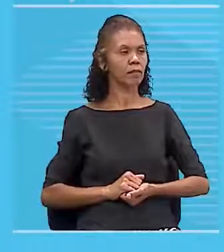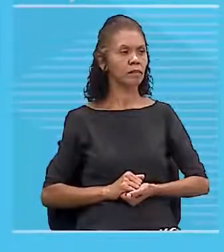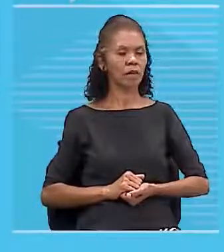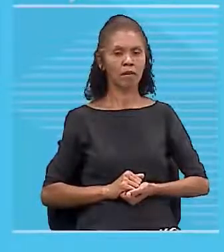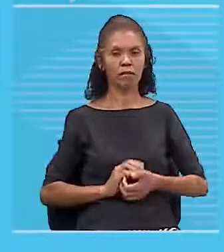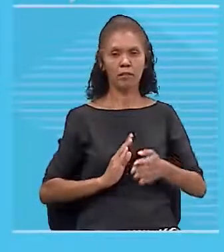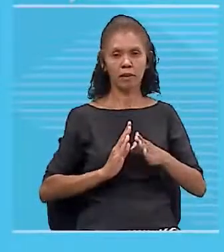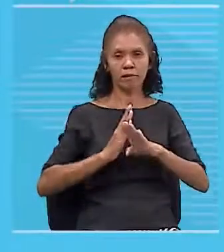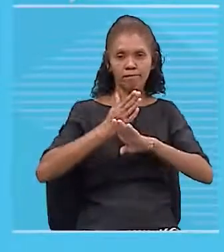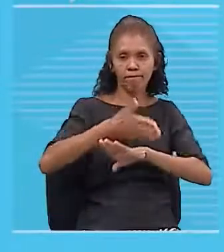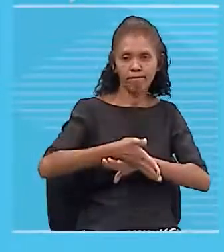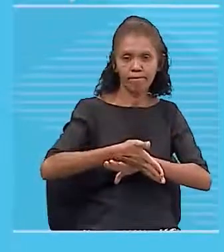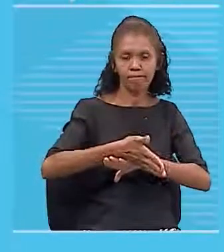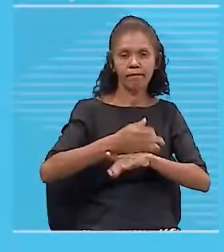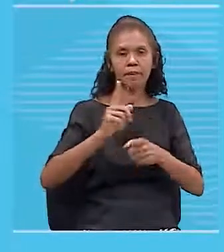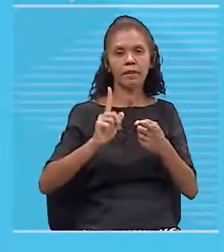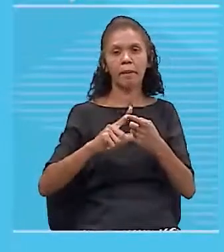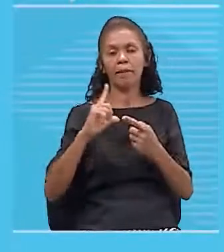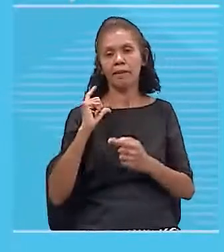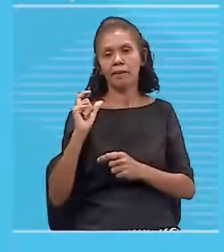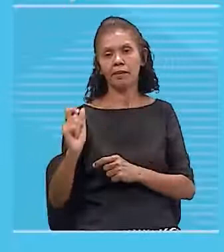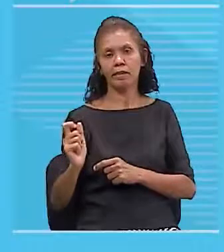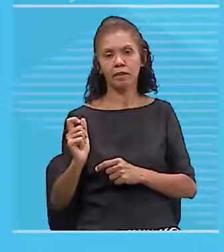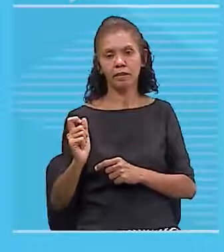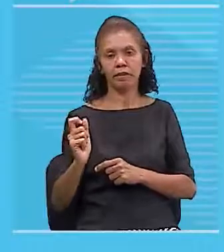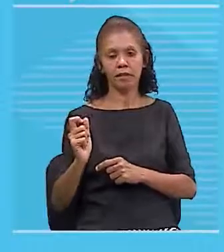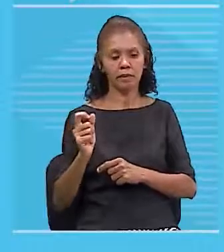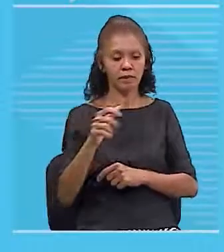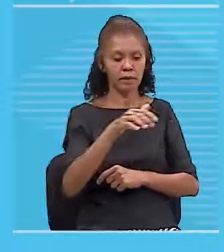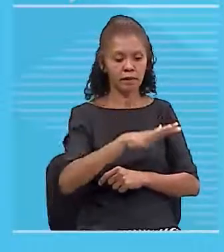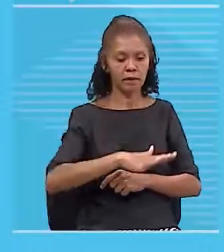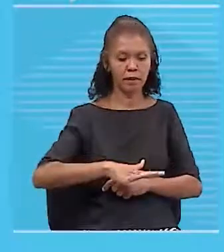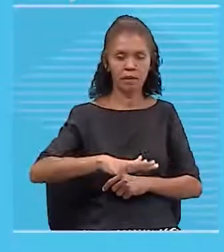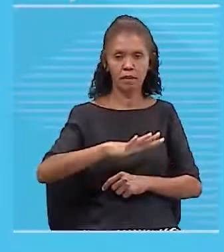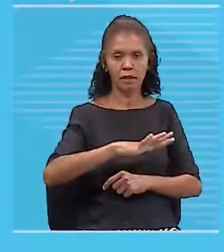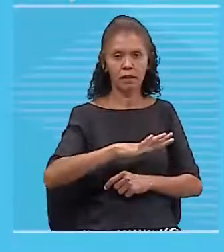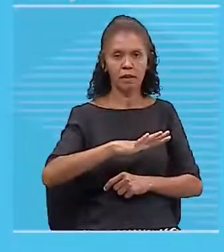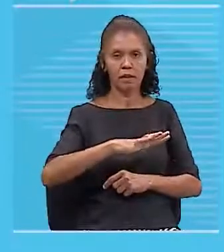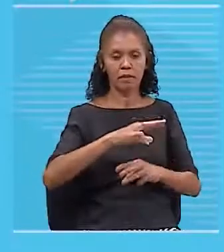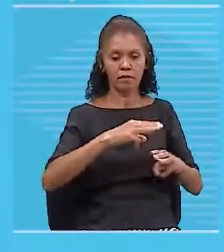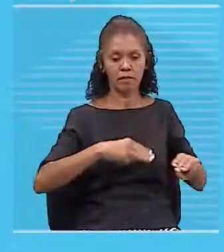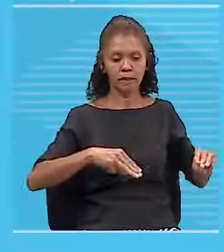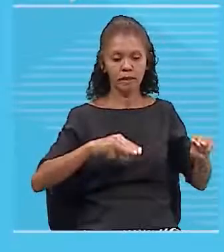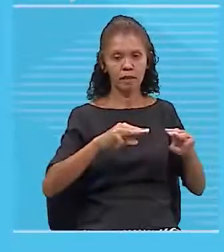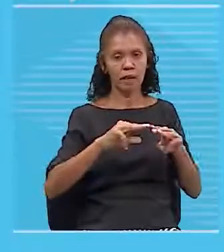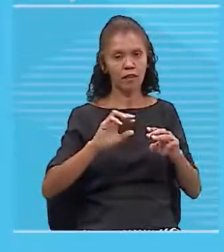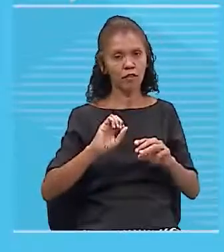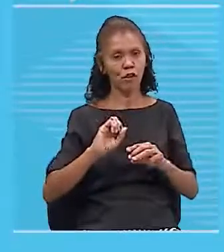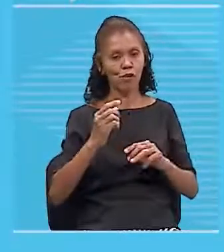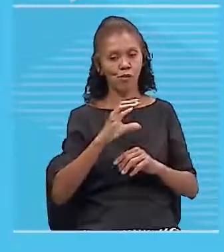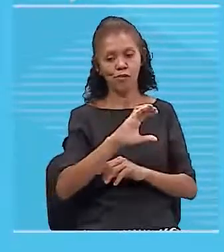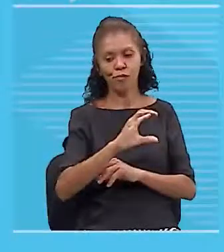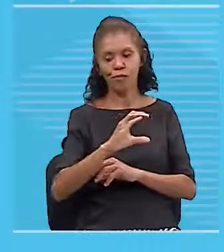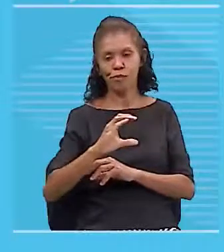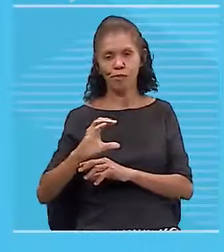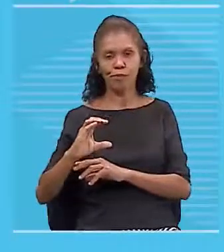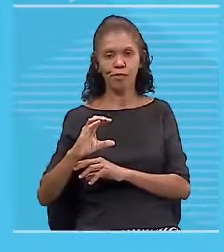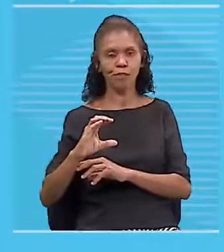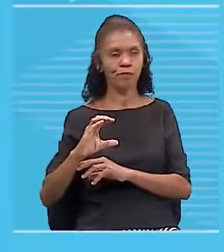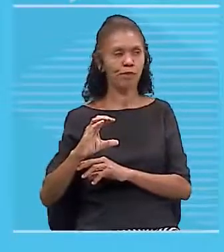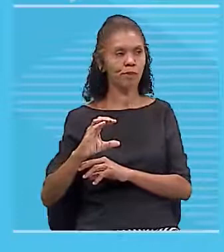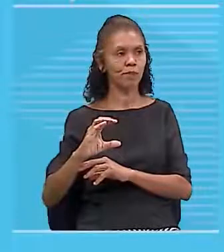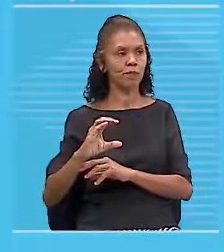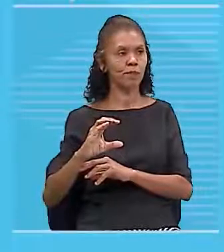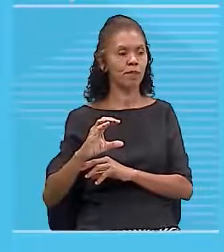também, né? Seja do campo ou seja da corrente elétrica. Então, a gente vai ter que lembrar